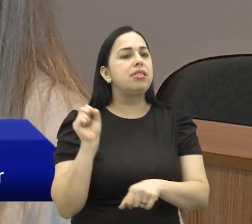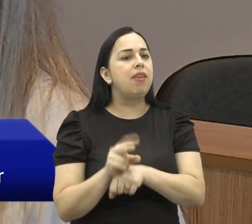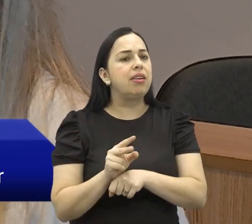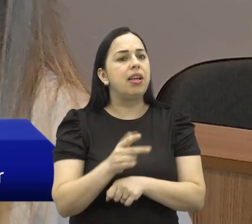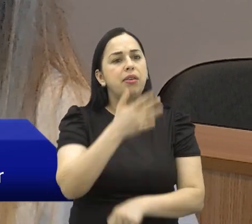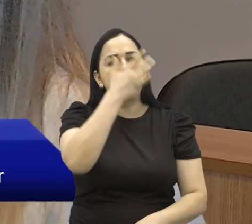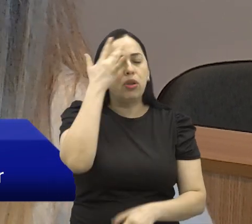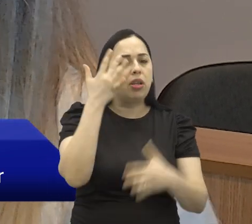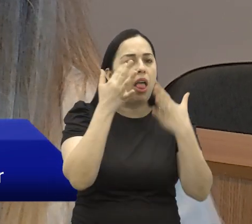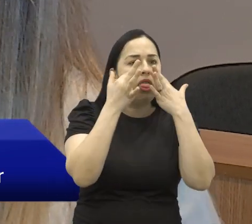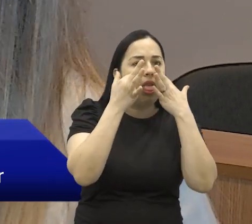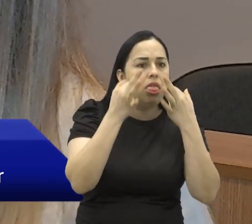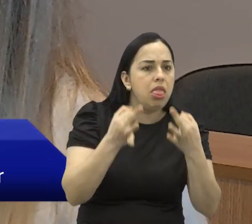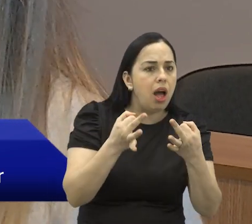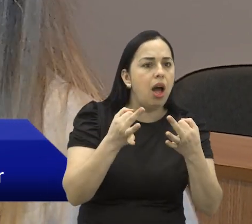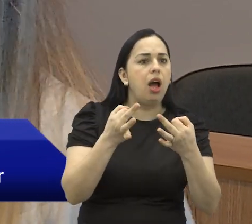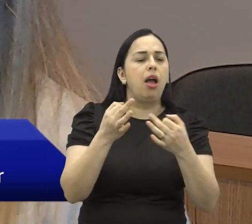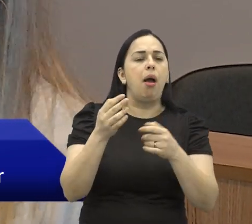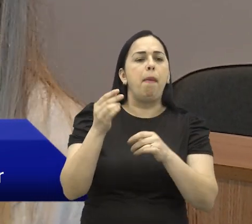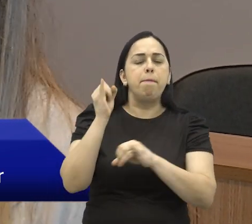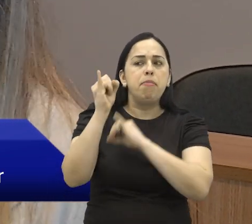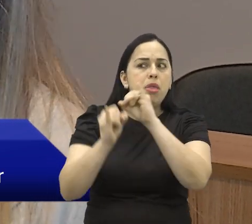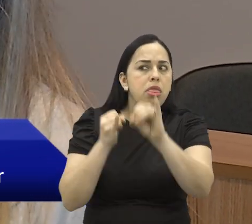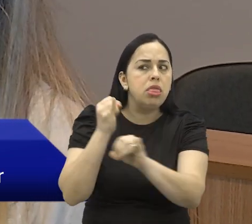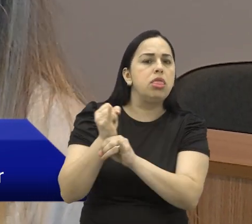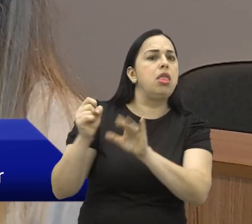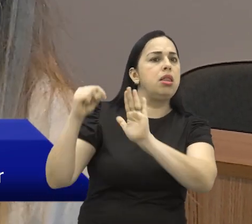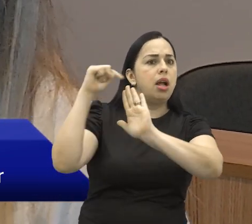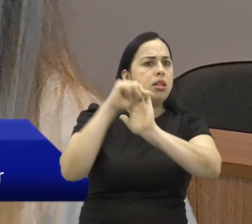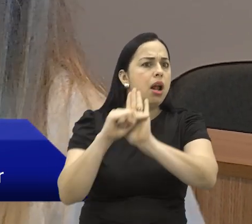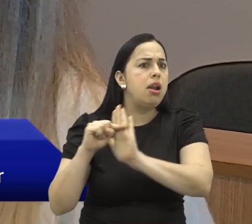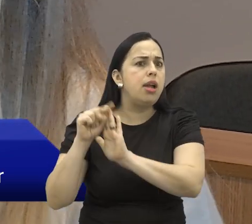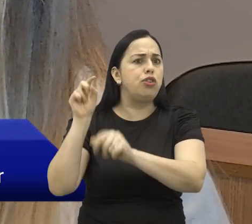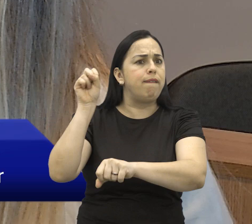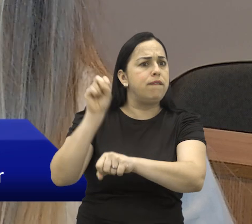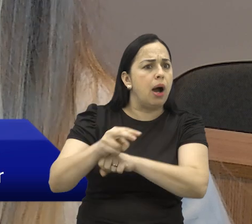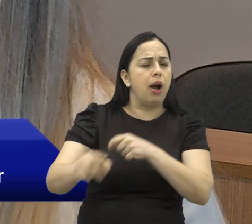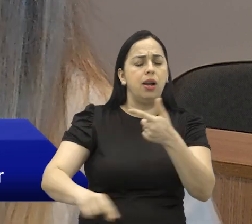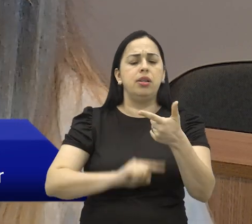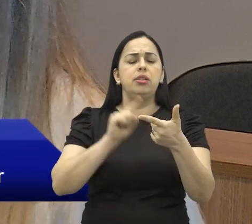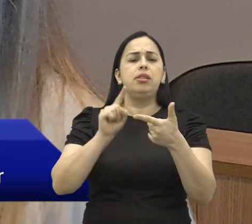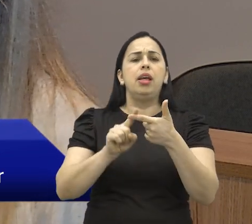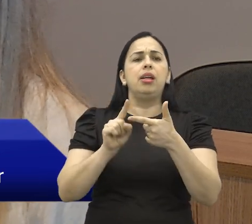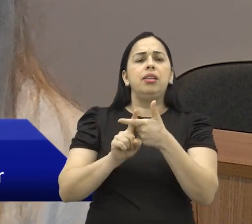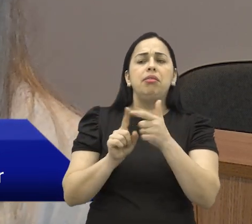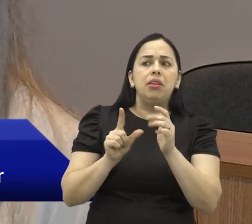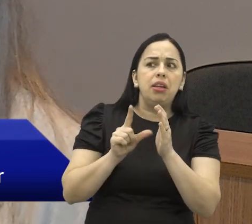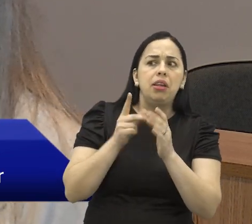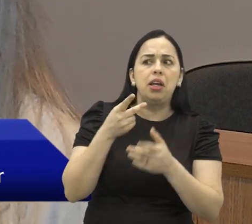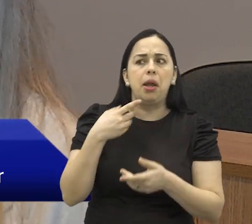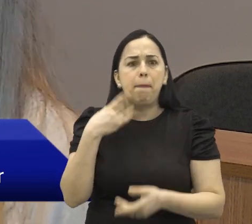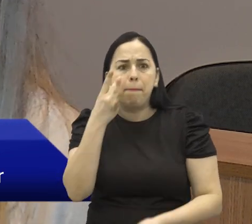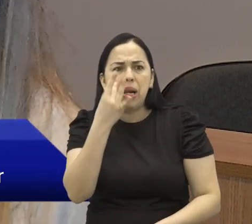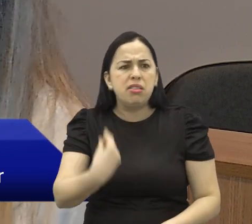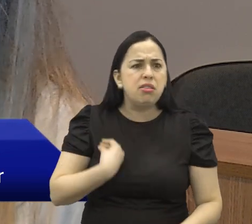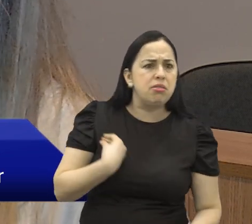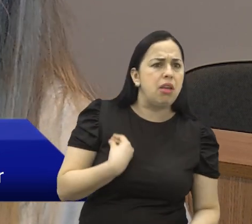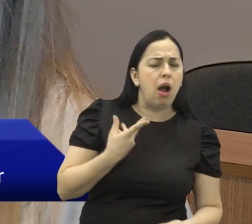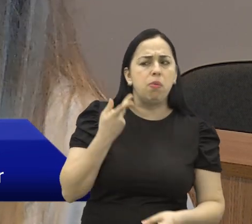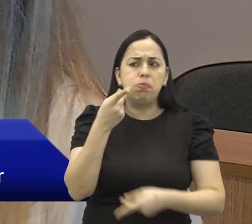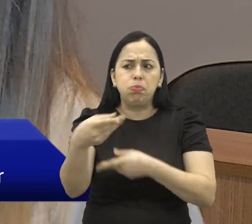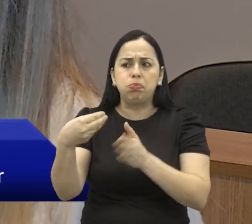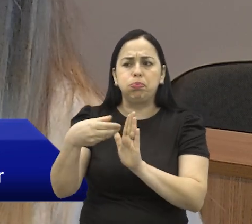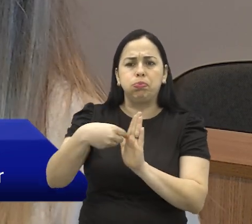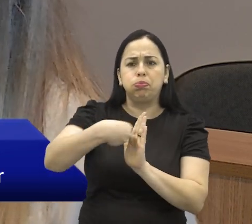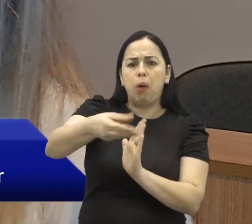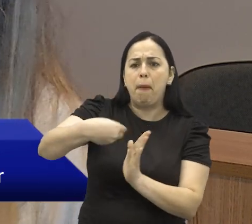candidato, ele tem que ficar atento em procurar na internet, procurar nas próprias lojas também. Como que ele